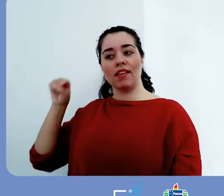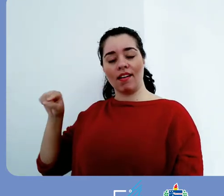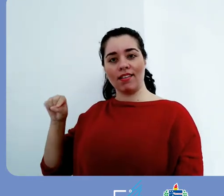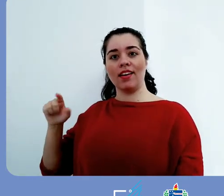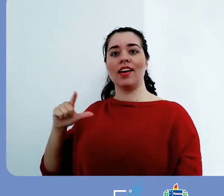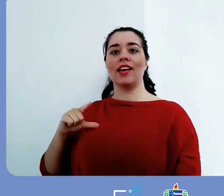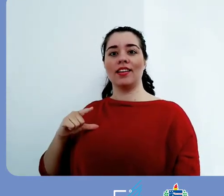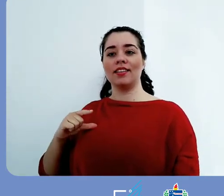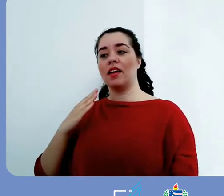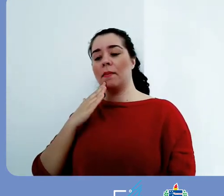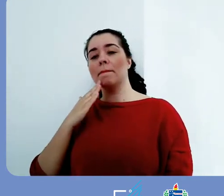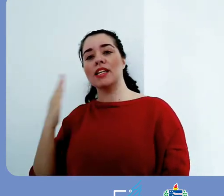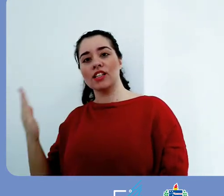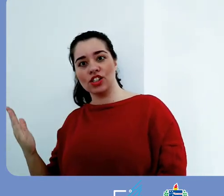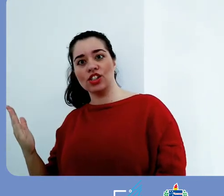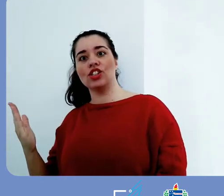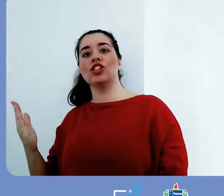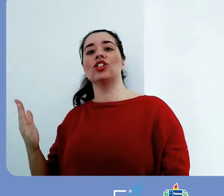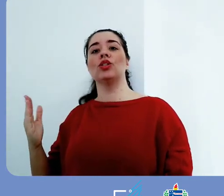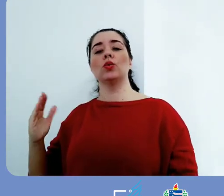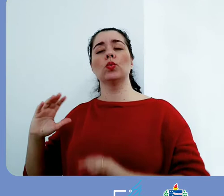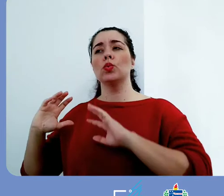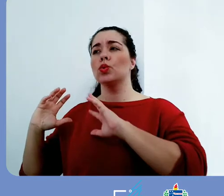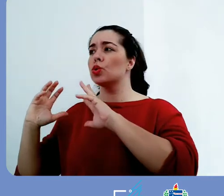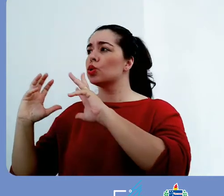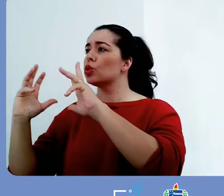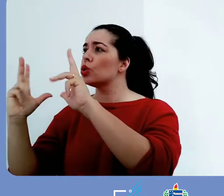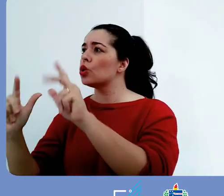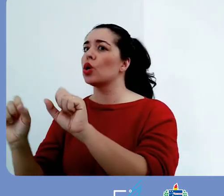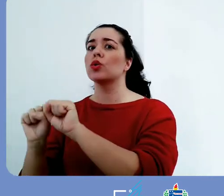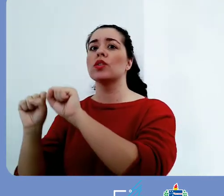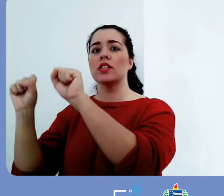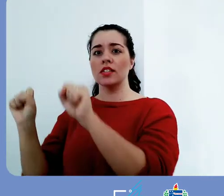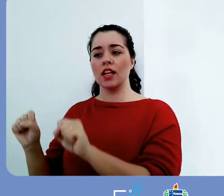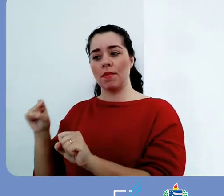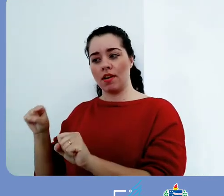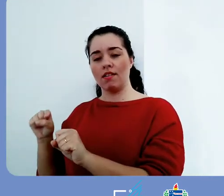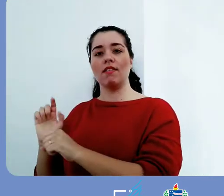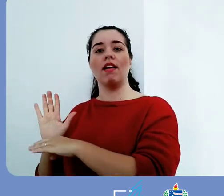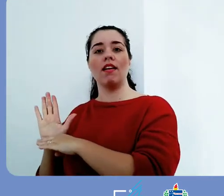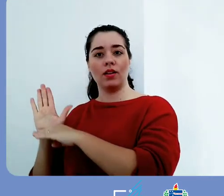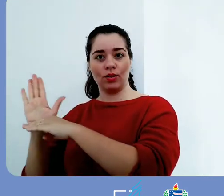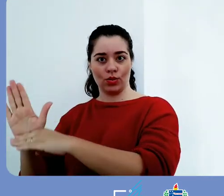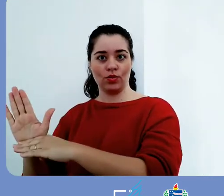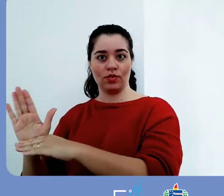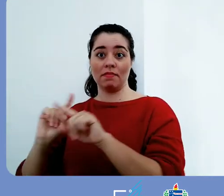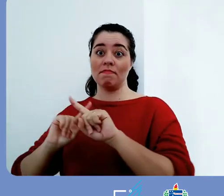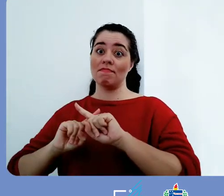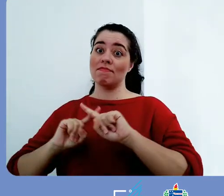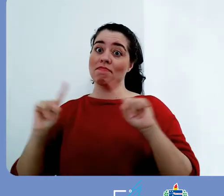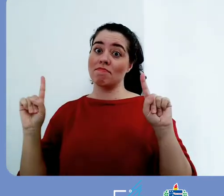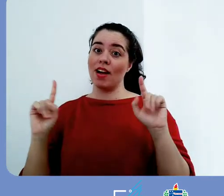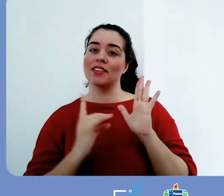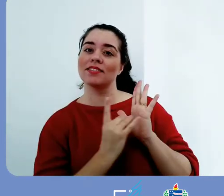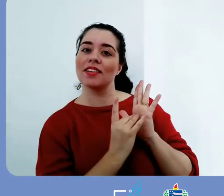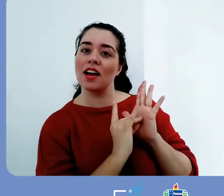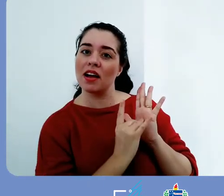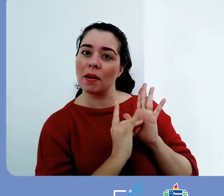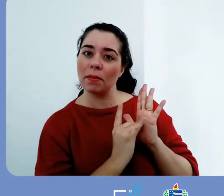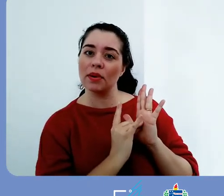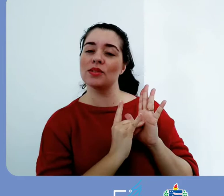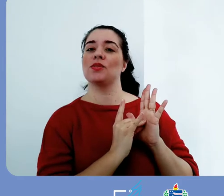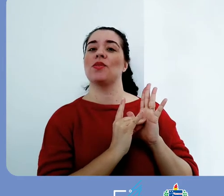CETIC. Como vocês sabem, existem os chamados para atendimento, para suporte dentro da CETIC, que